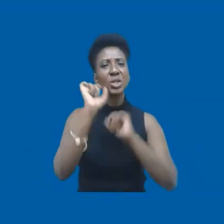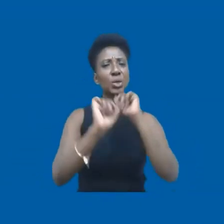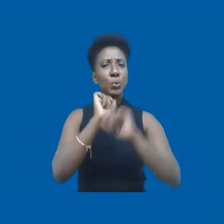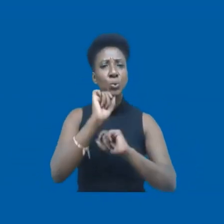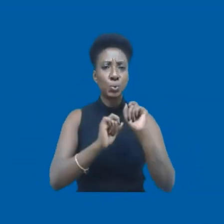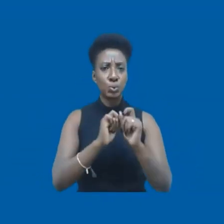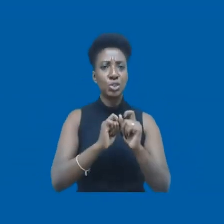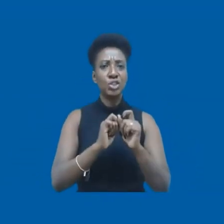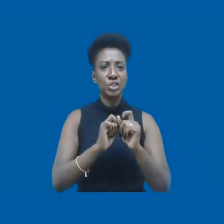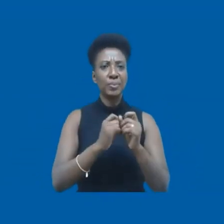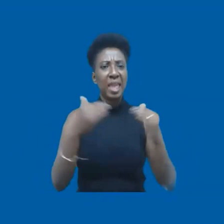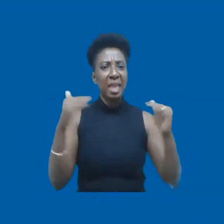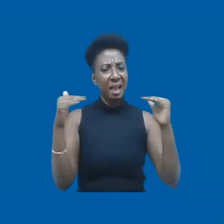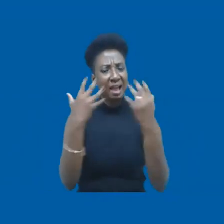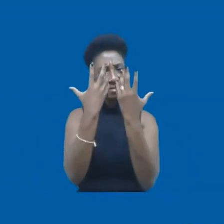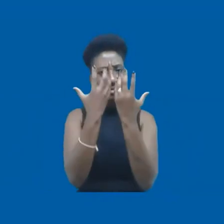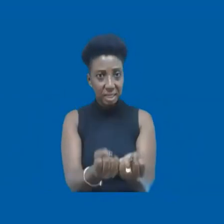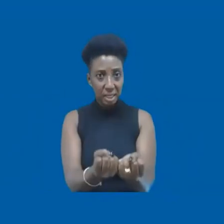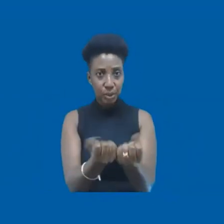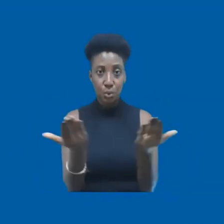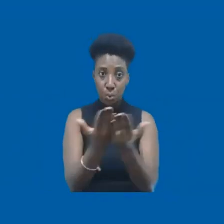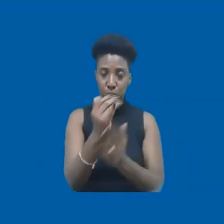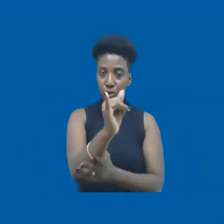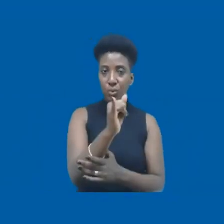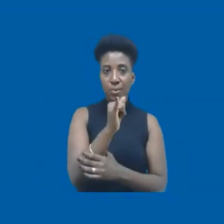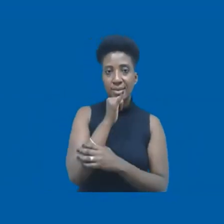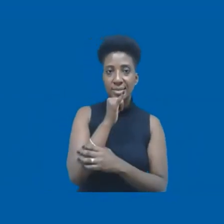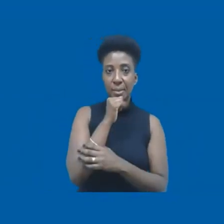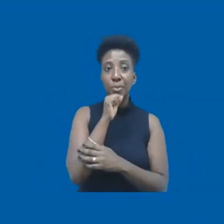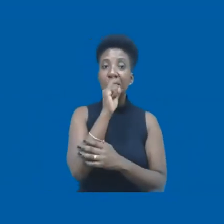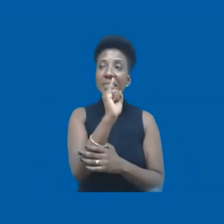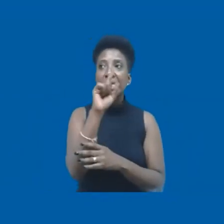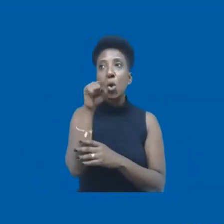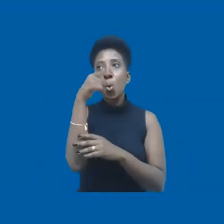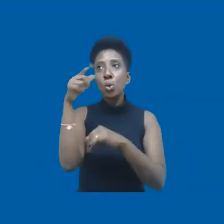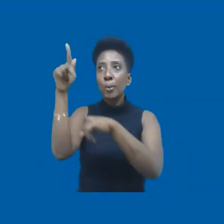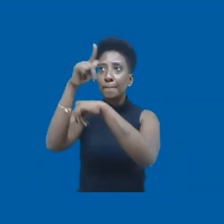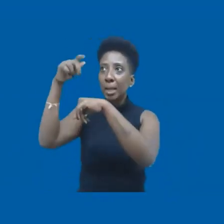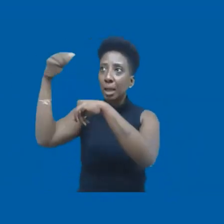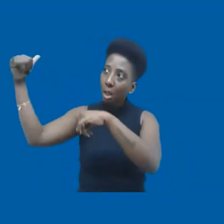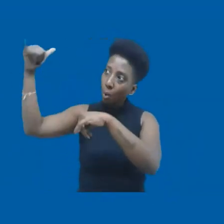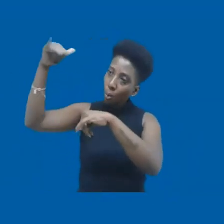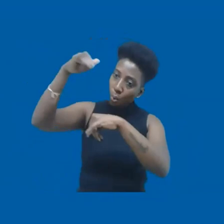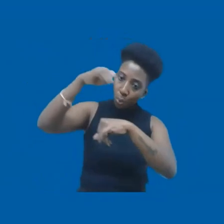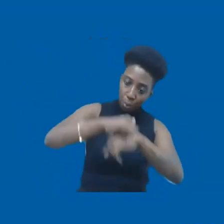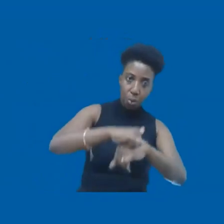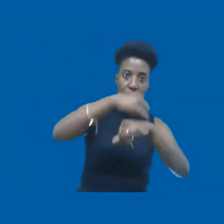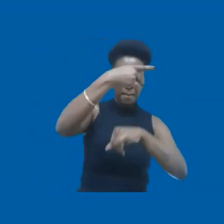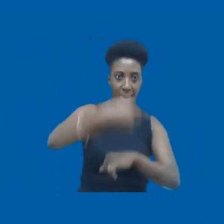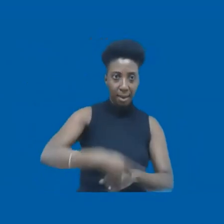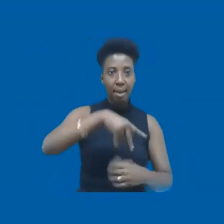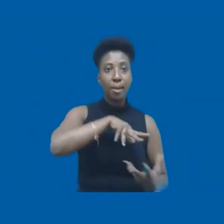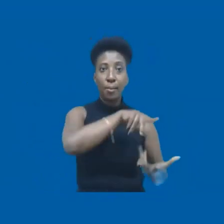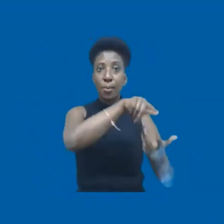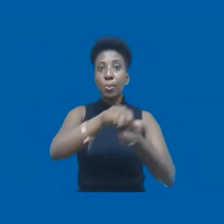cabeça... Se nave de outro planeta descesse, eles iam dizer, pelo amor de Deus, vocês são tão estúpidos.